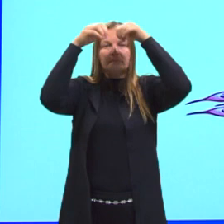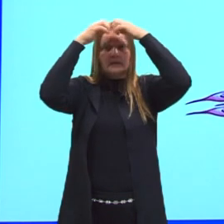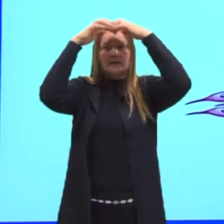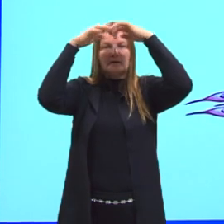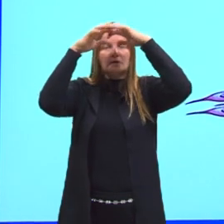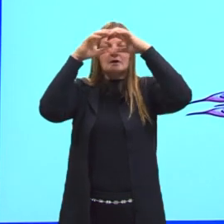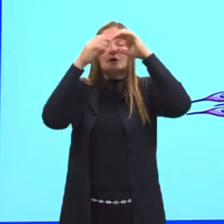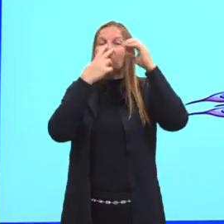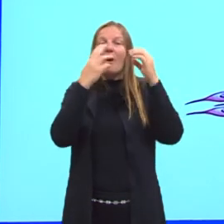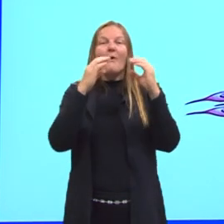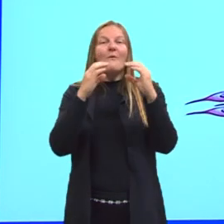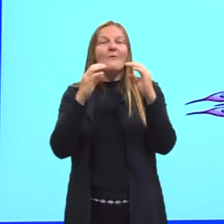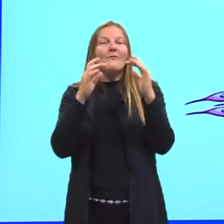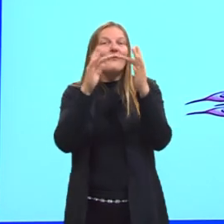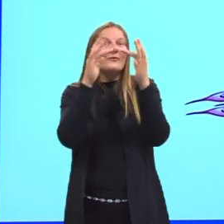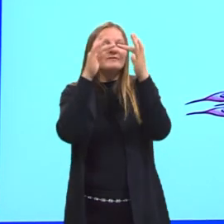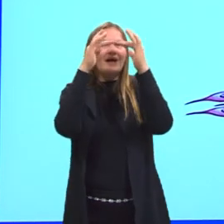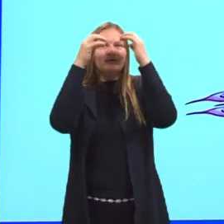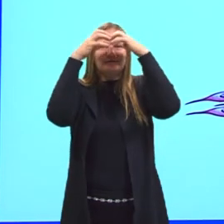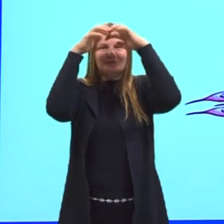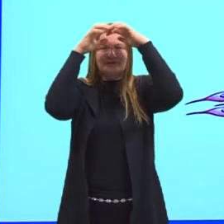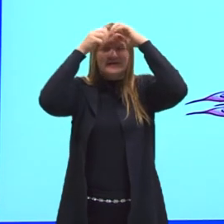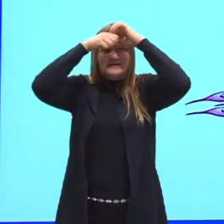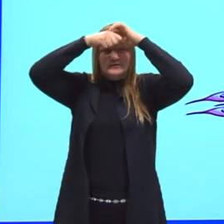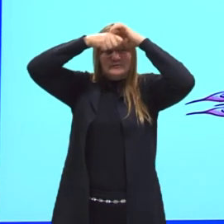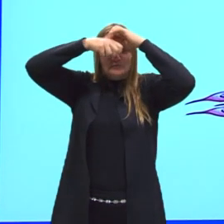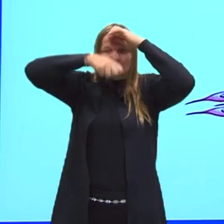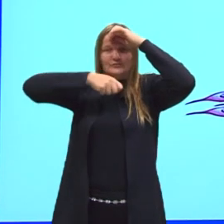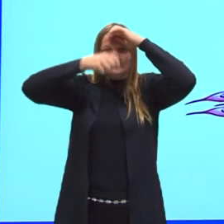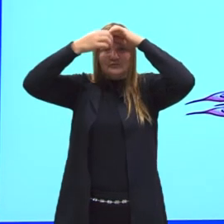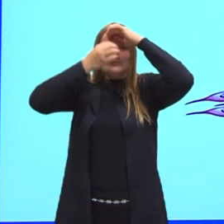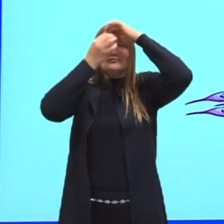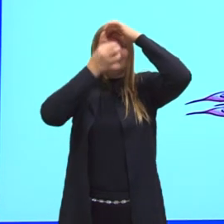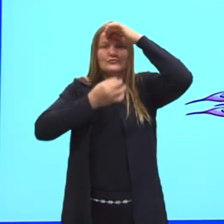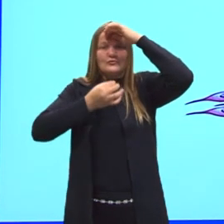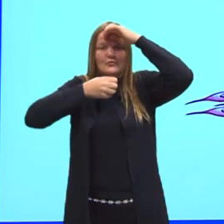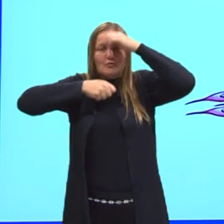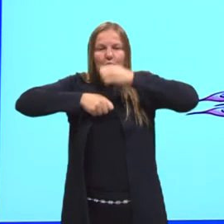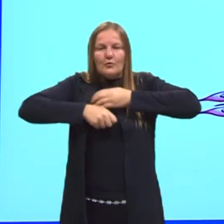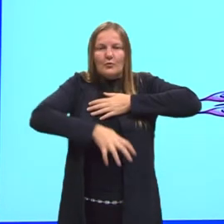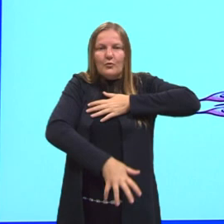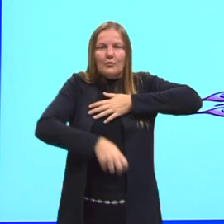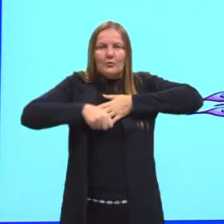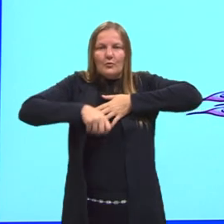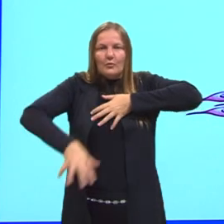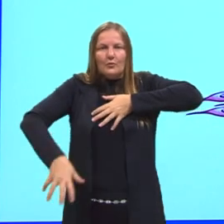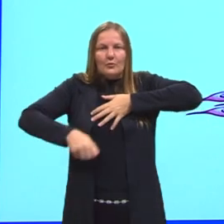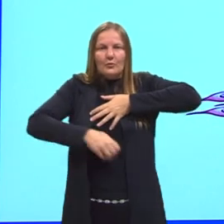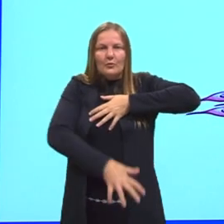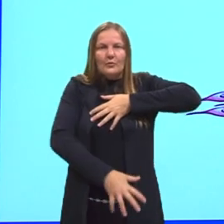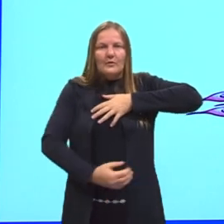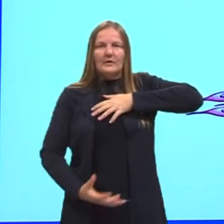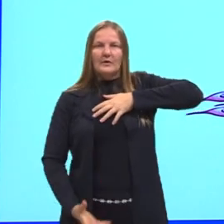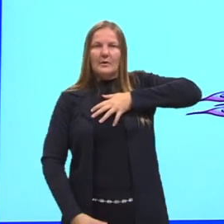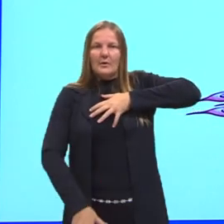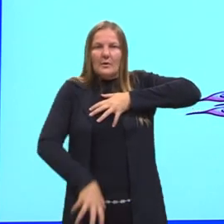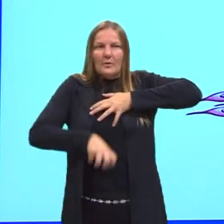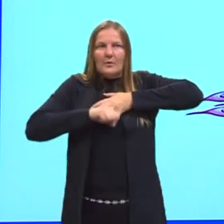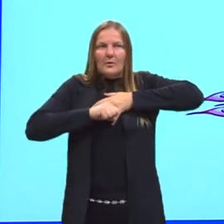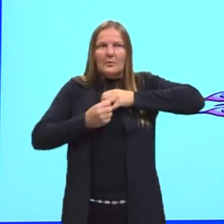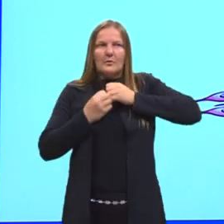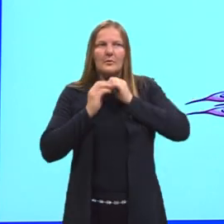comunicação do corpo. Ele vai receber as informações do meio externo ou também do meio interno do organismo,